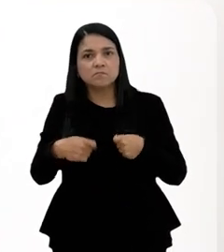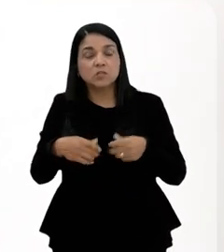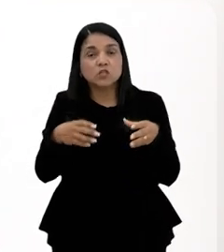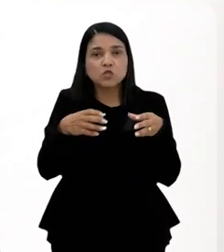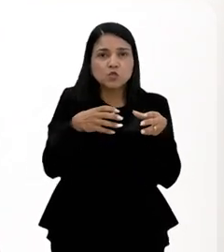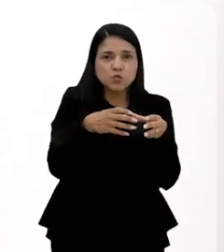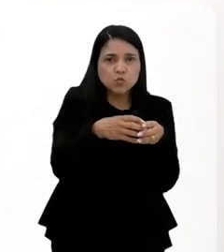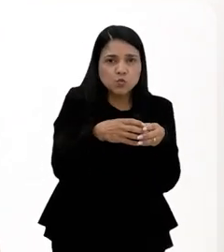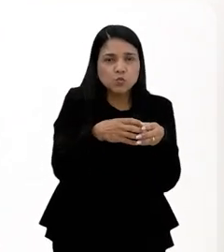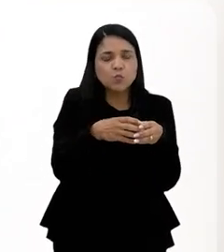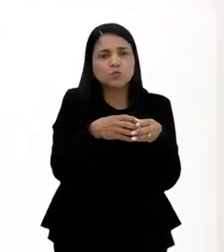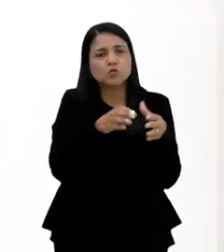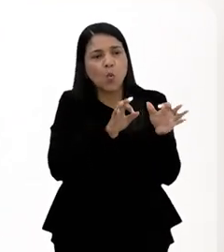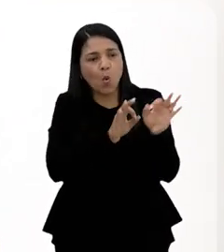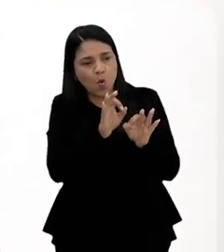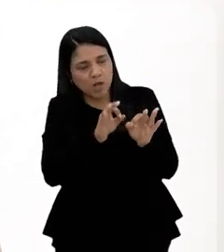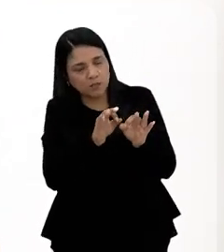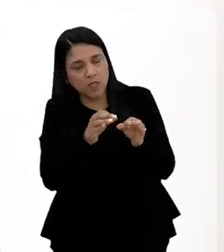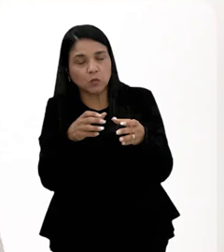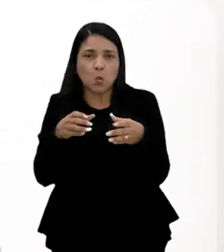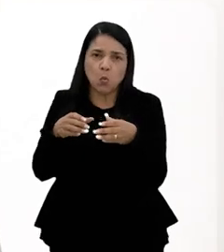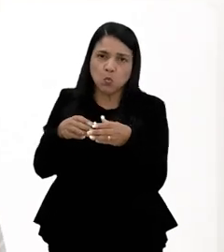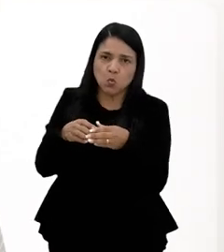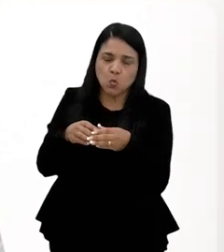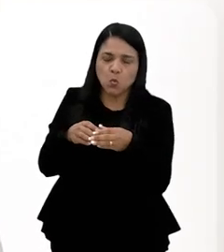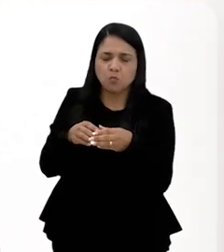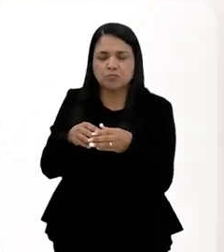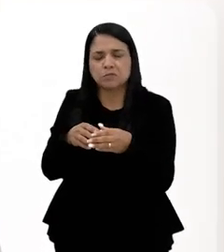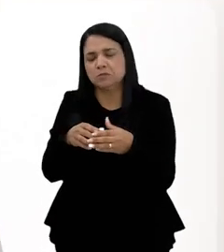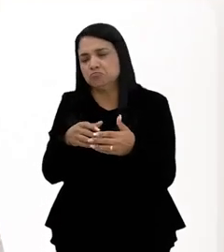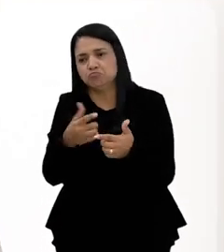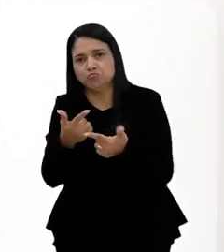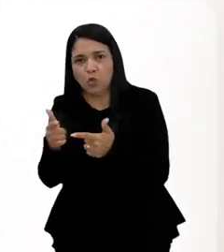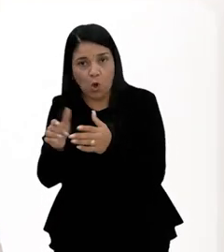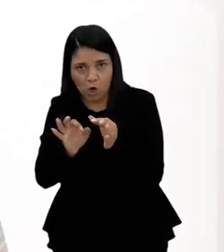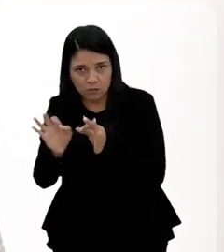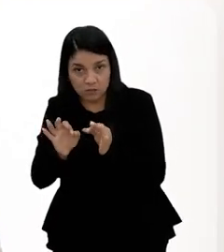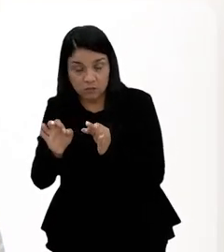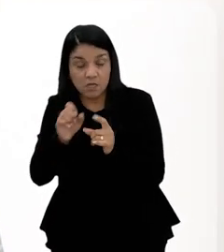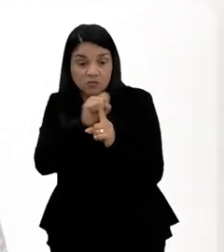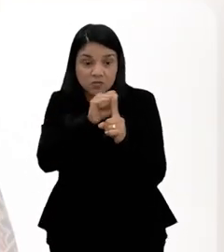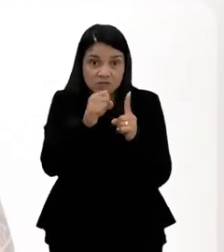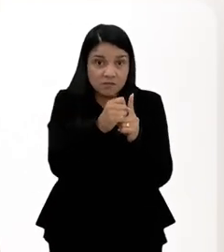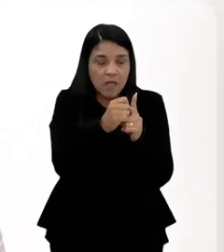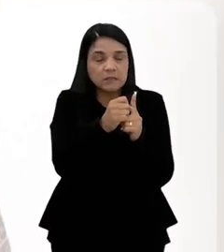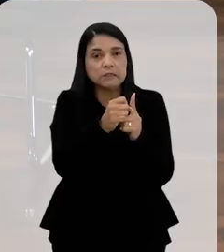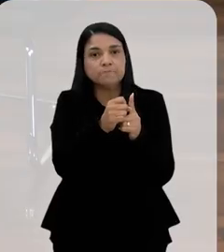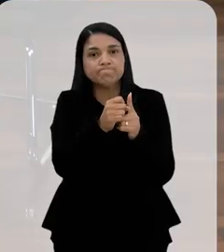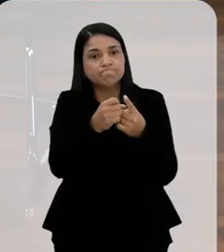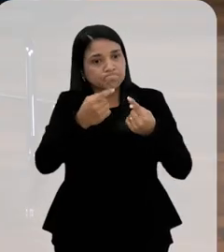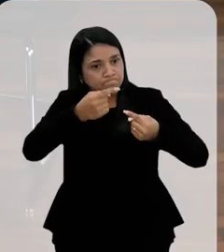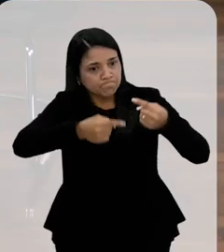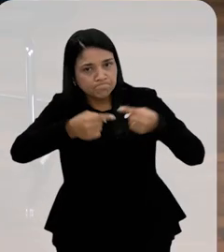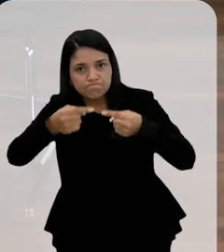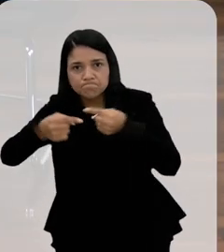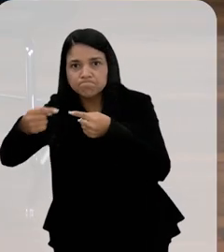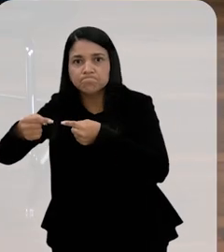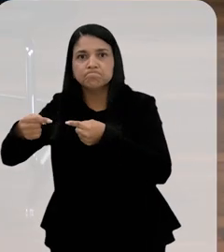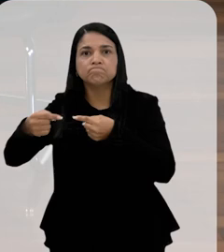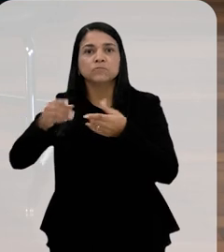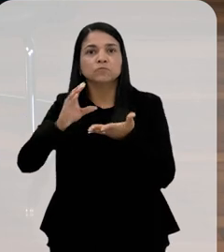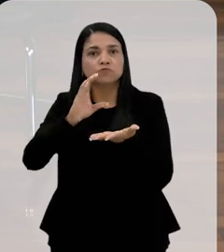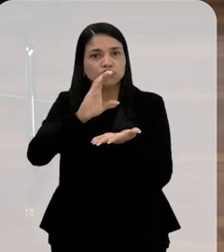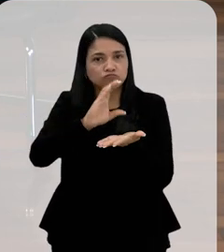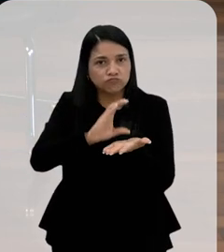os grupos organizados ou não, os coletivos, a própria sociedade, se aproprie desse espaço, do